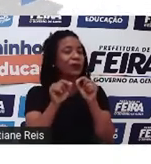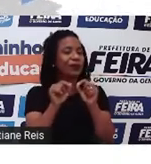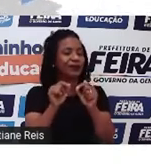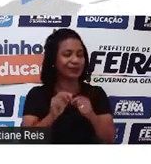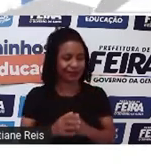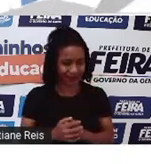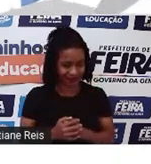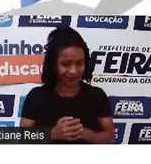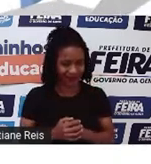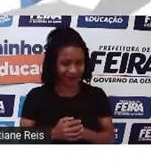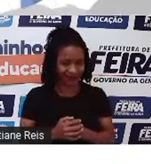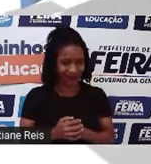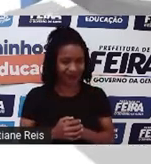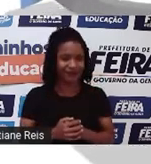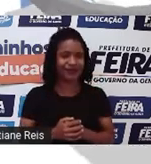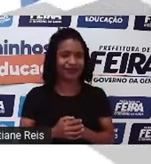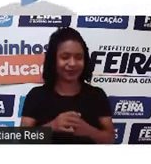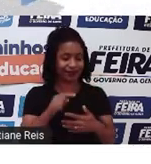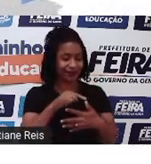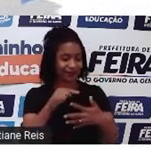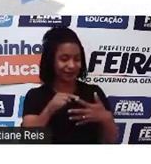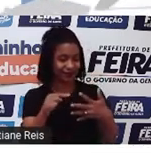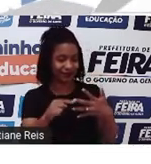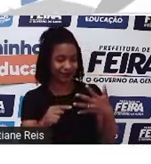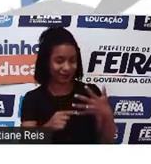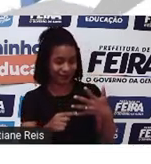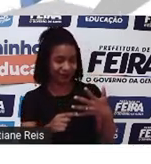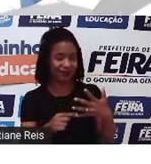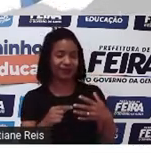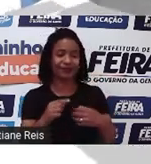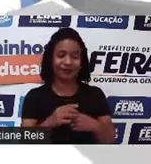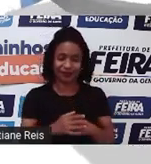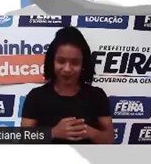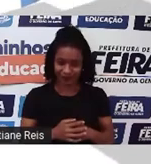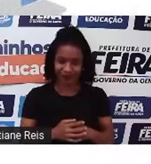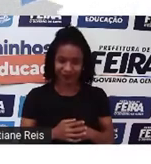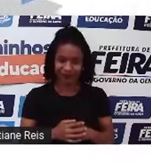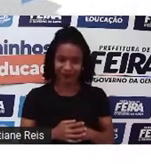scans, fraudes, upstanders,